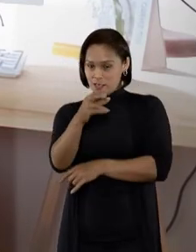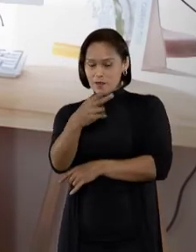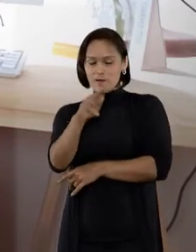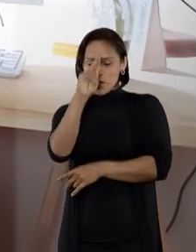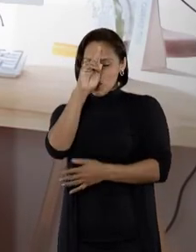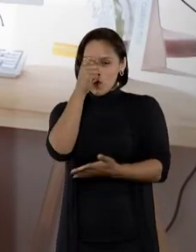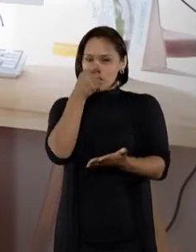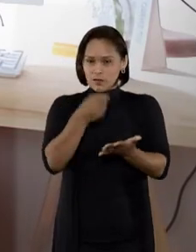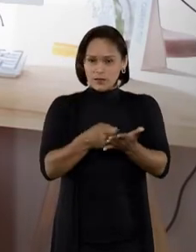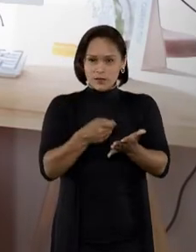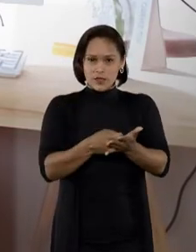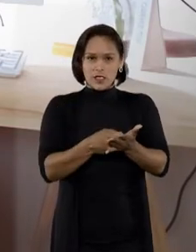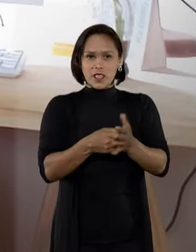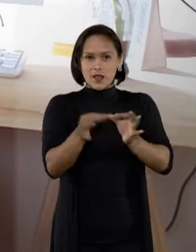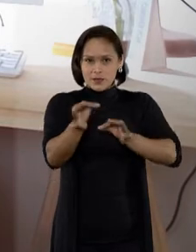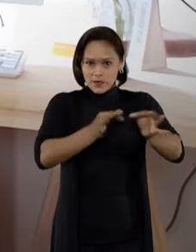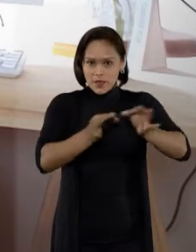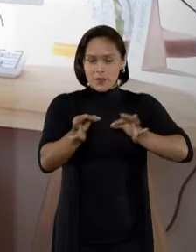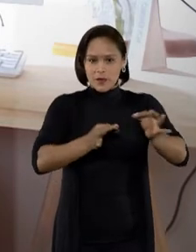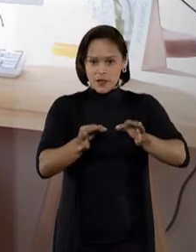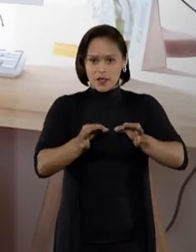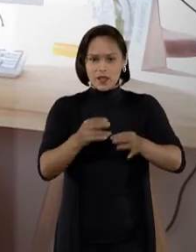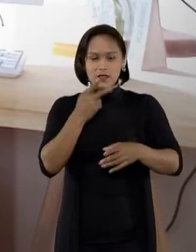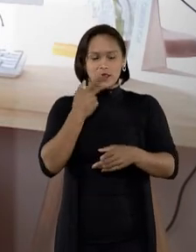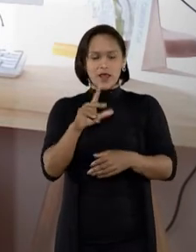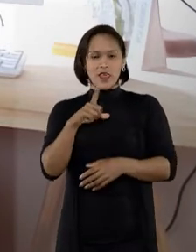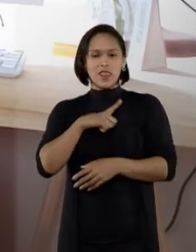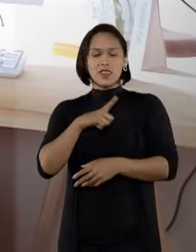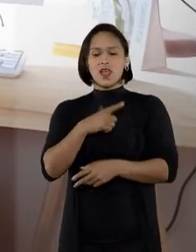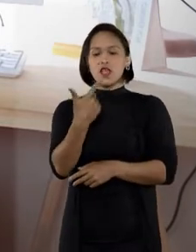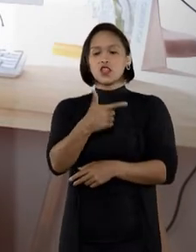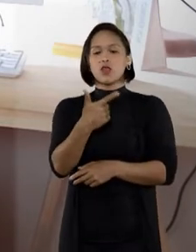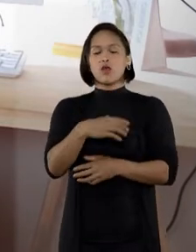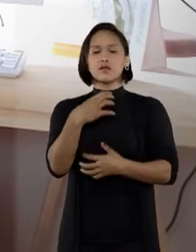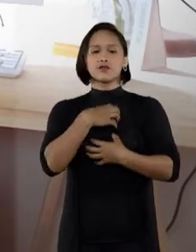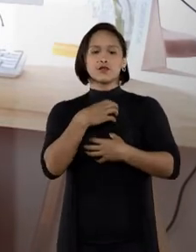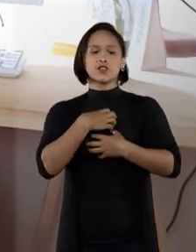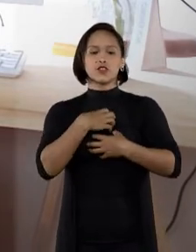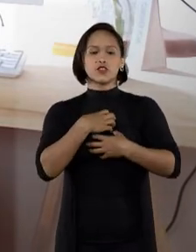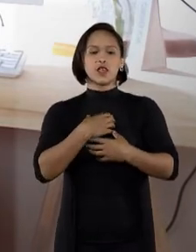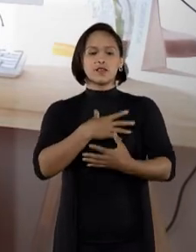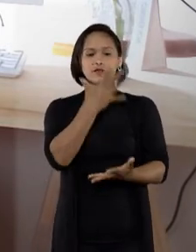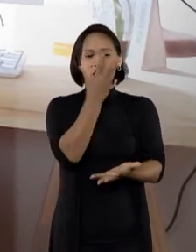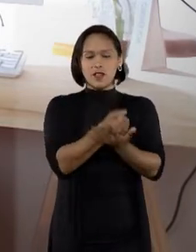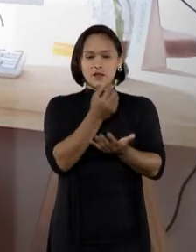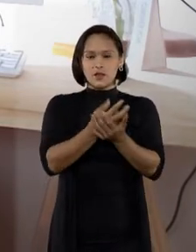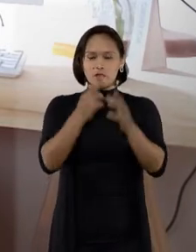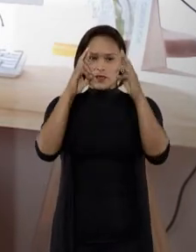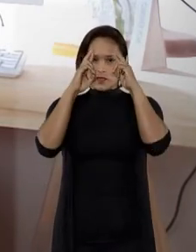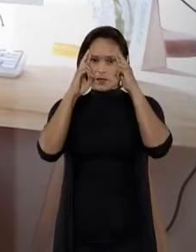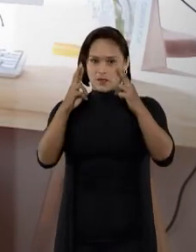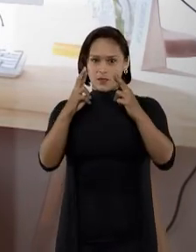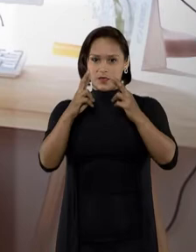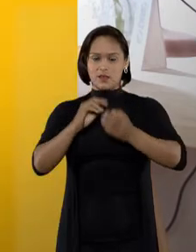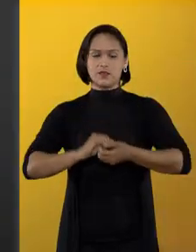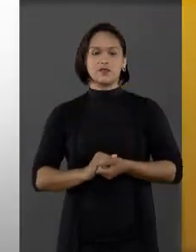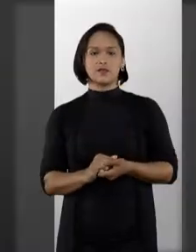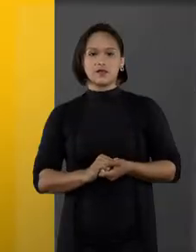civil obriga que esse dano seja reparado. E existem duas maneiras de atribuir essa responsabilidade.